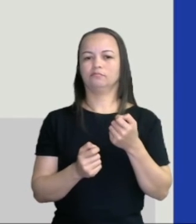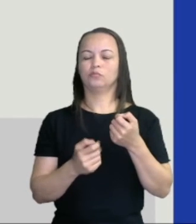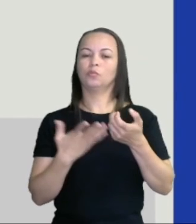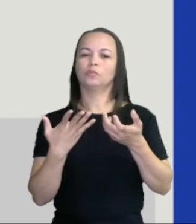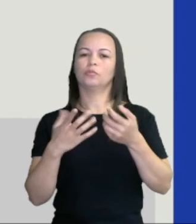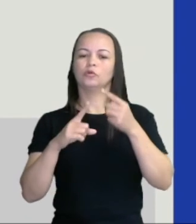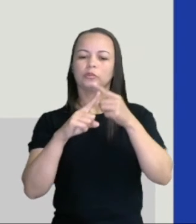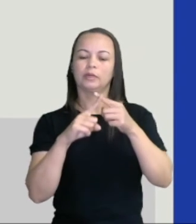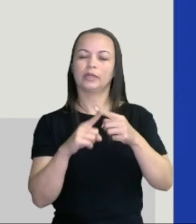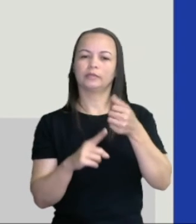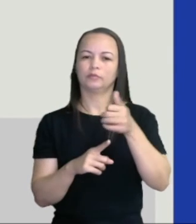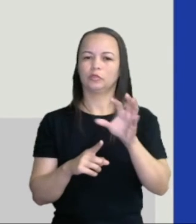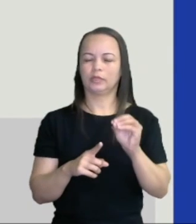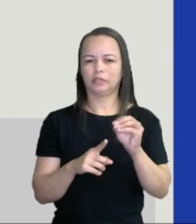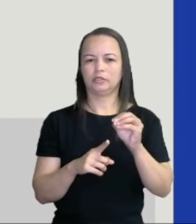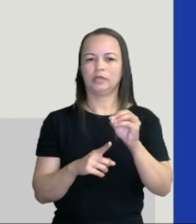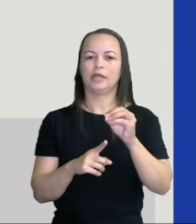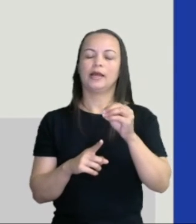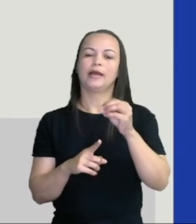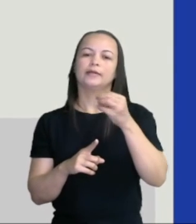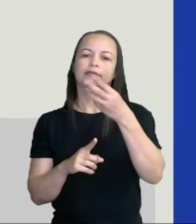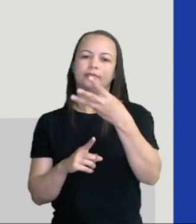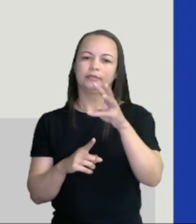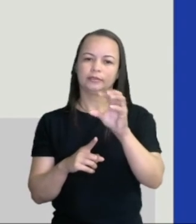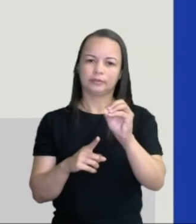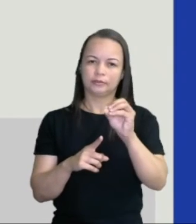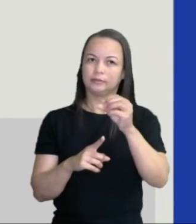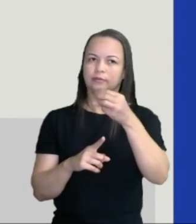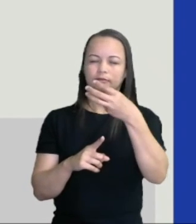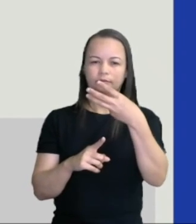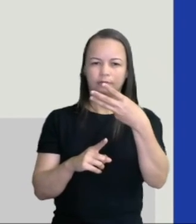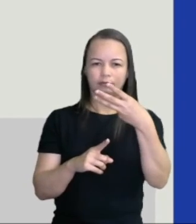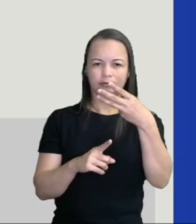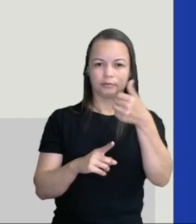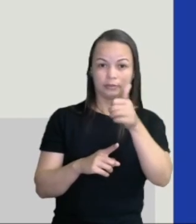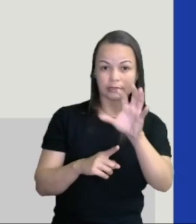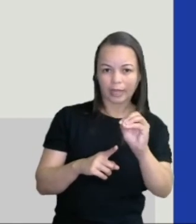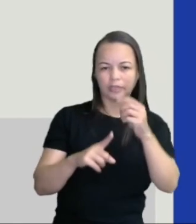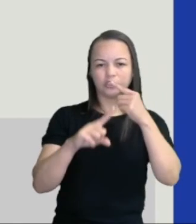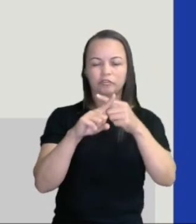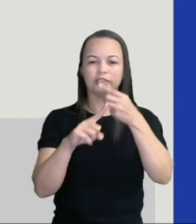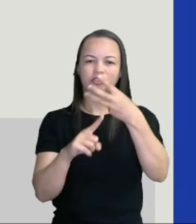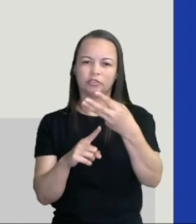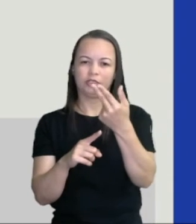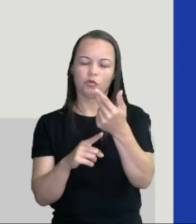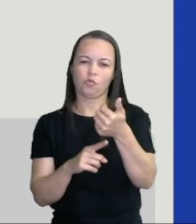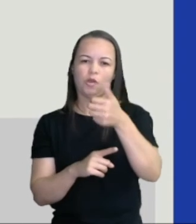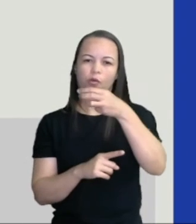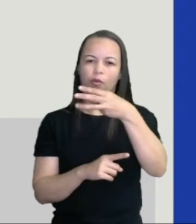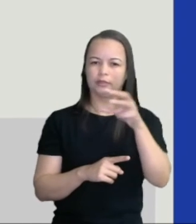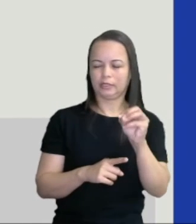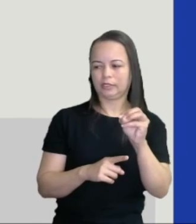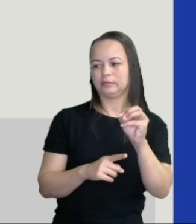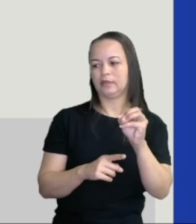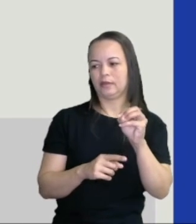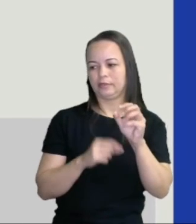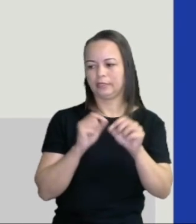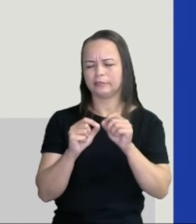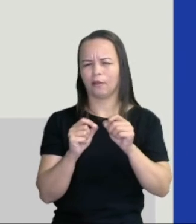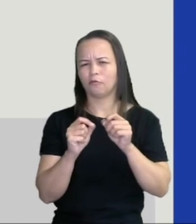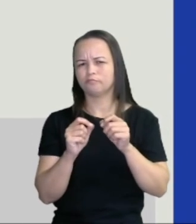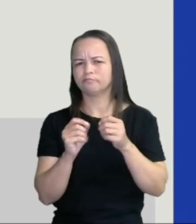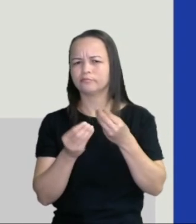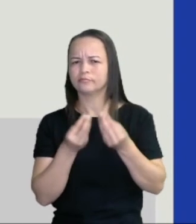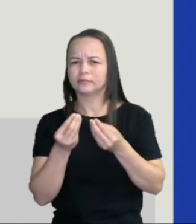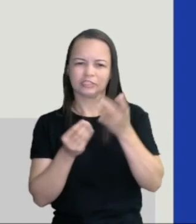10 vezes 3, 30. E aí eu vou subtrair, menos 30. Vai ficar com quanto? 240. Opa,